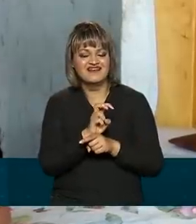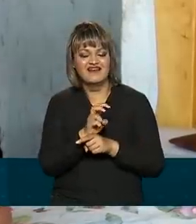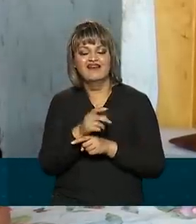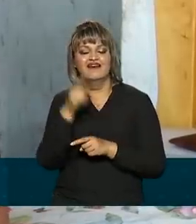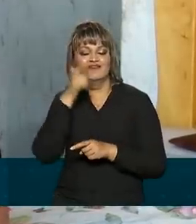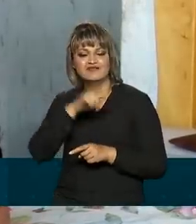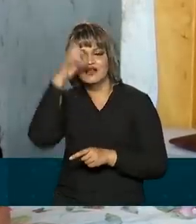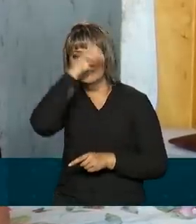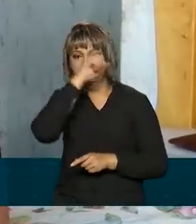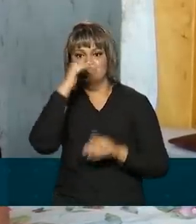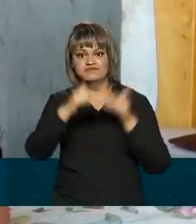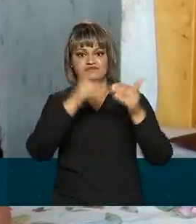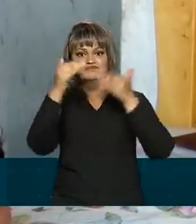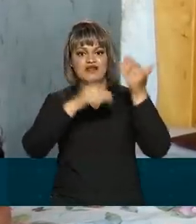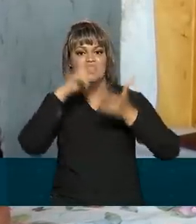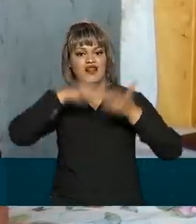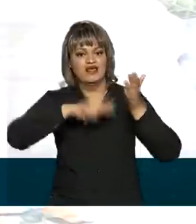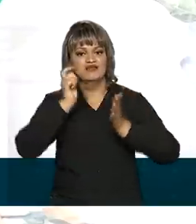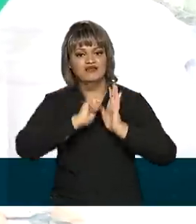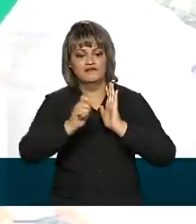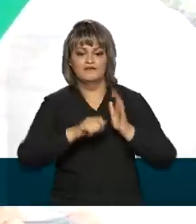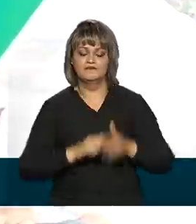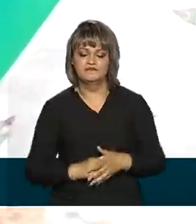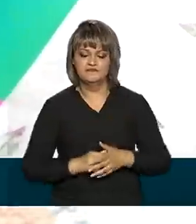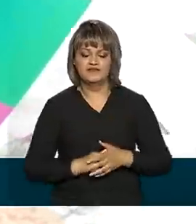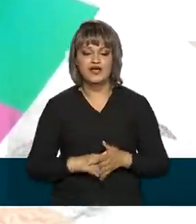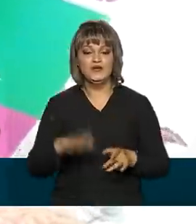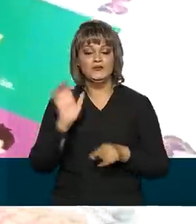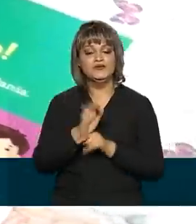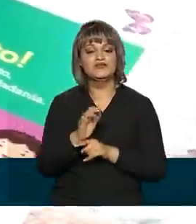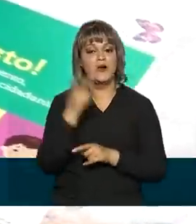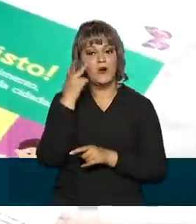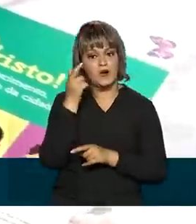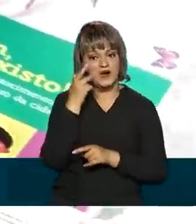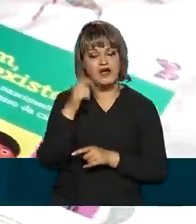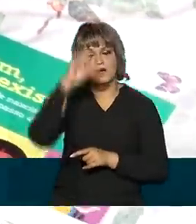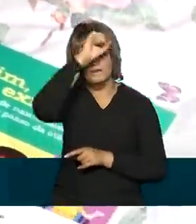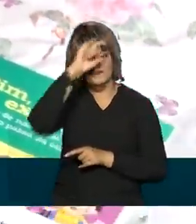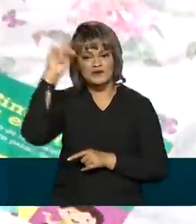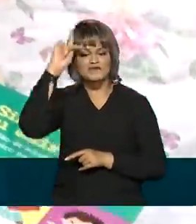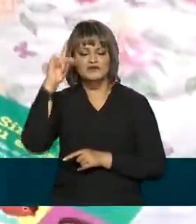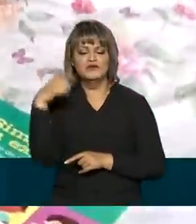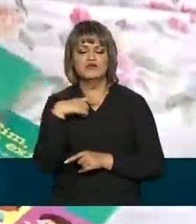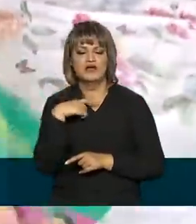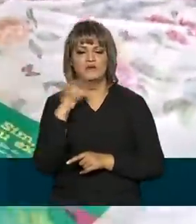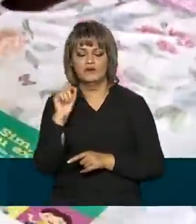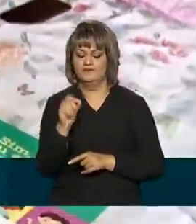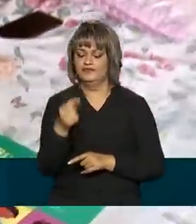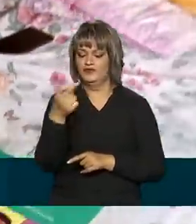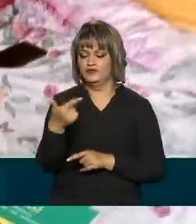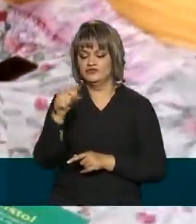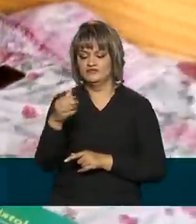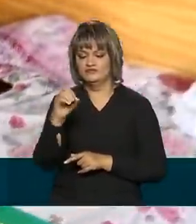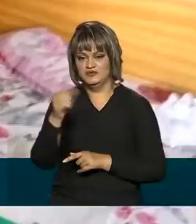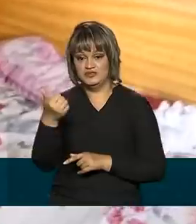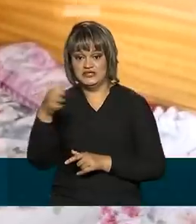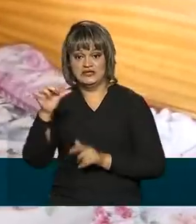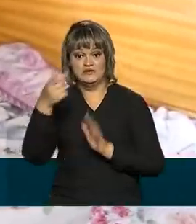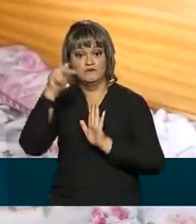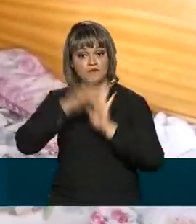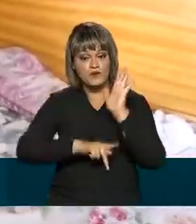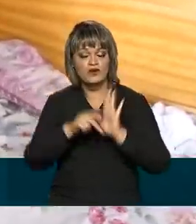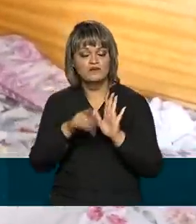aprendendo, né? Aprendendo a ler e escrever. Em Fortaleza, a Prefeitura tem desde 2016 um programa